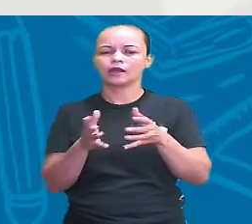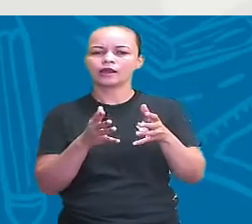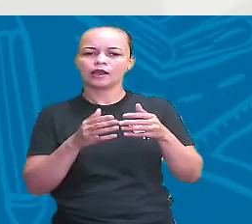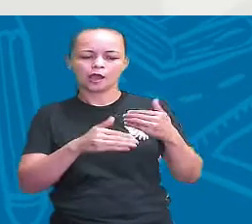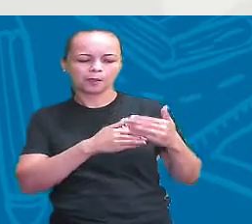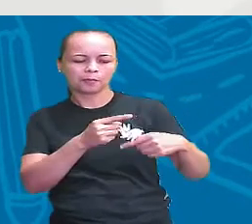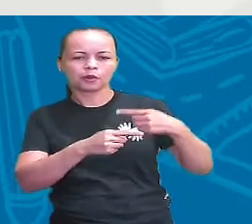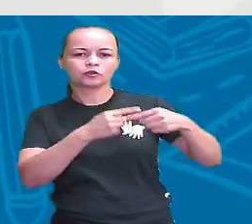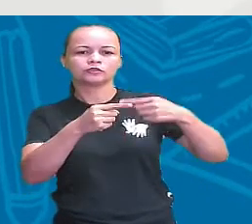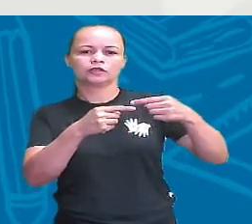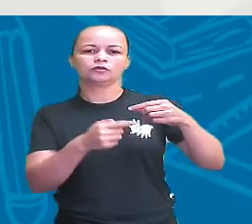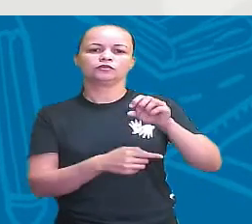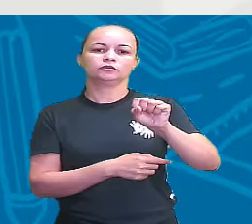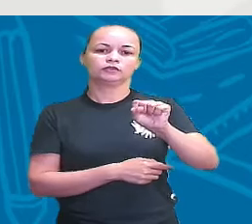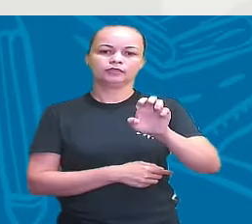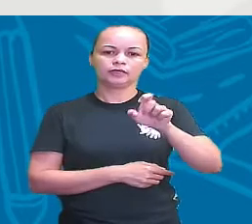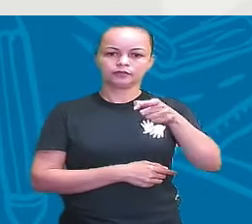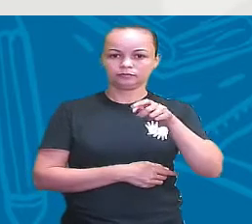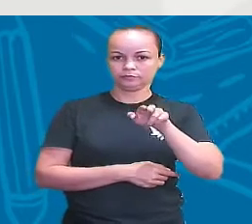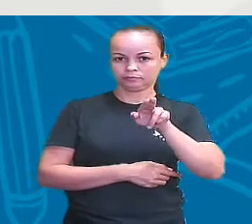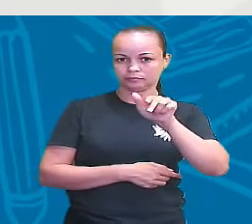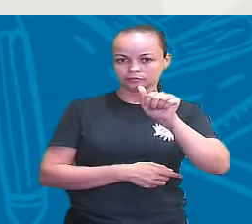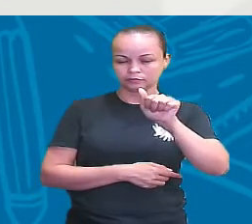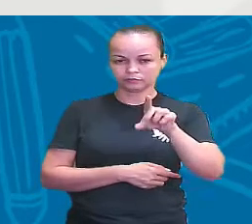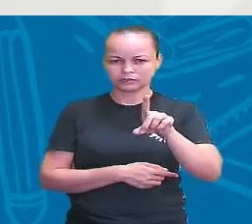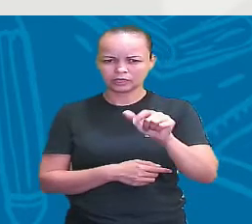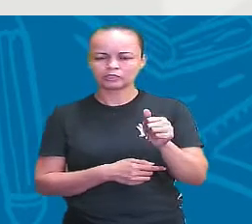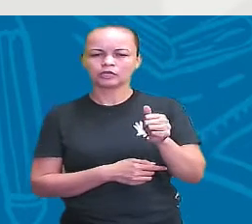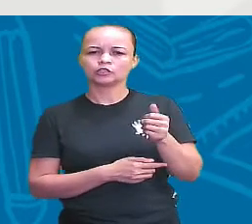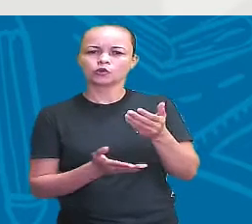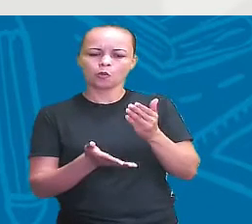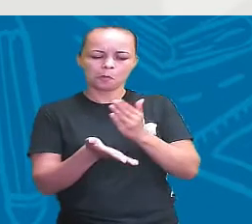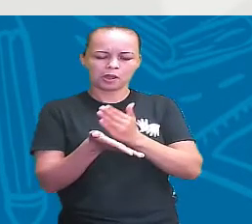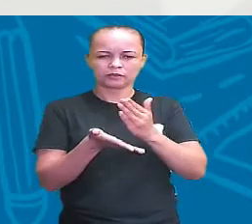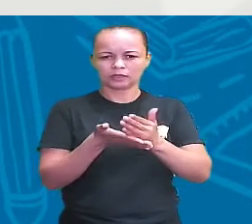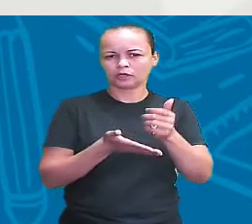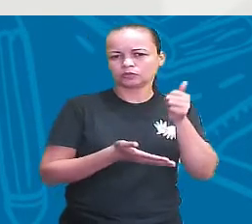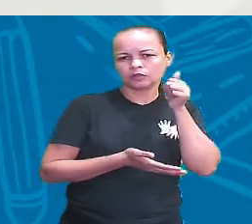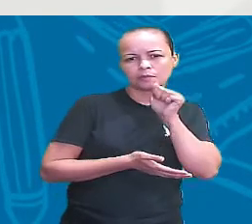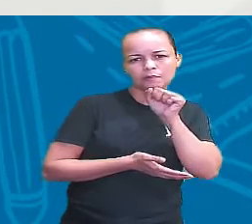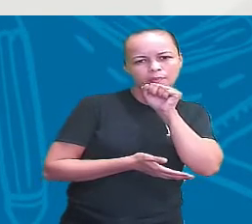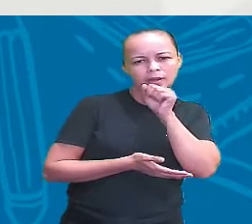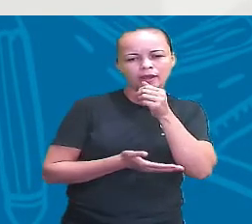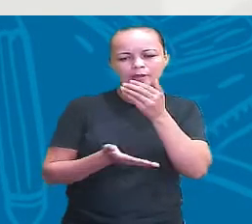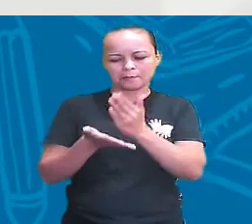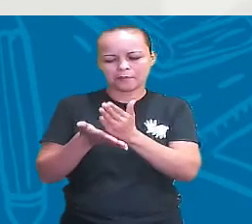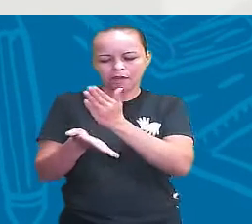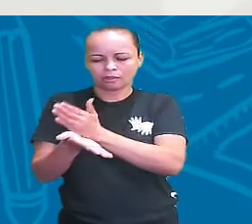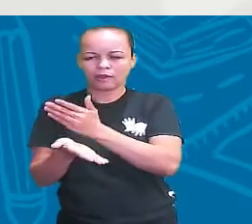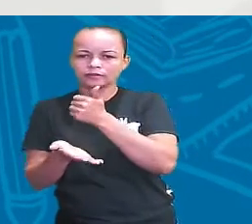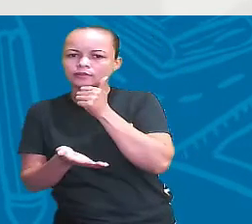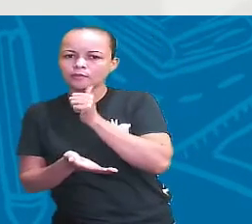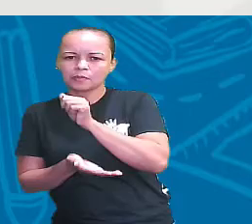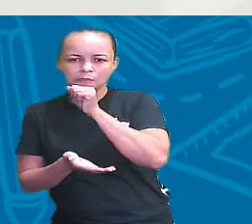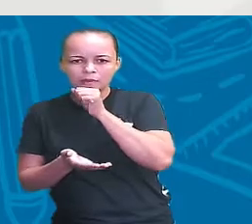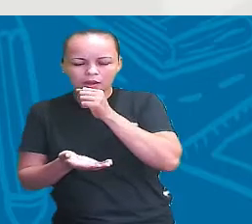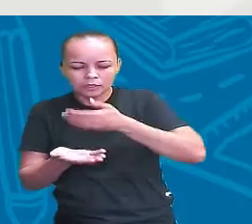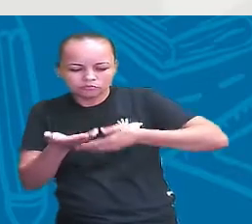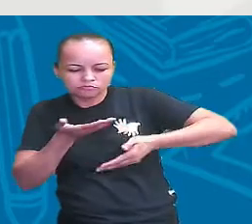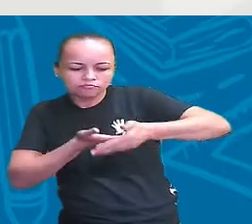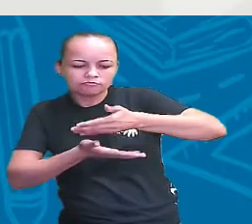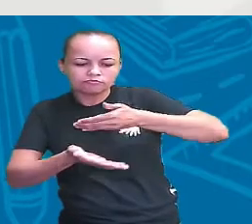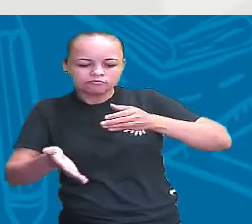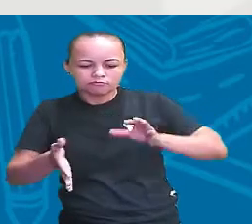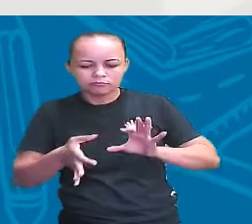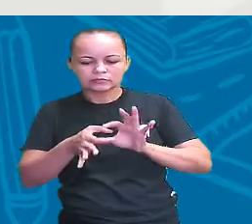porque metade do teu material genético tu heredou do teu pai, metade tu heredou da tua mãe. E essa mistura cria